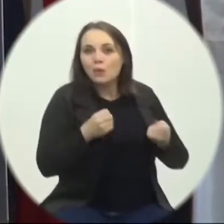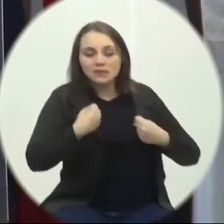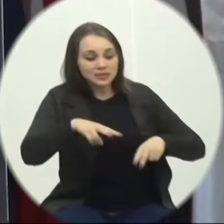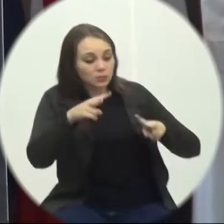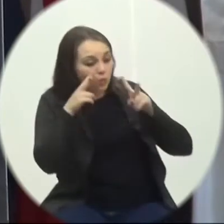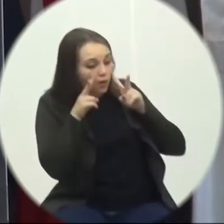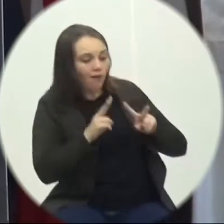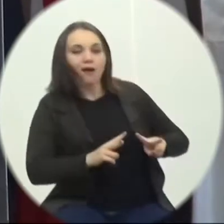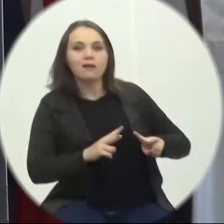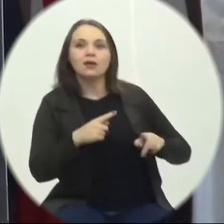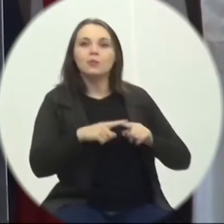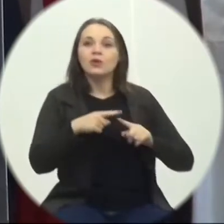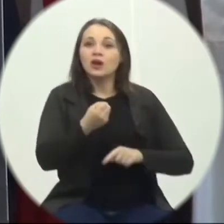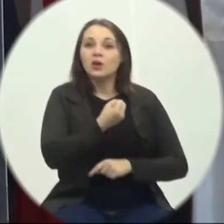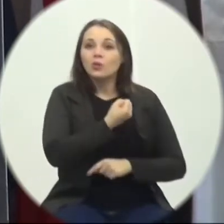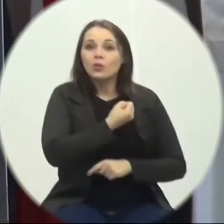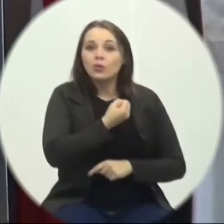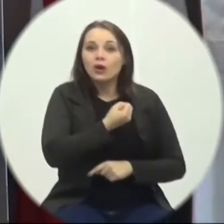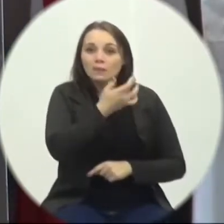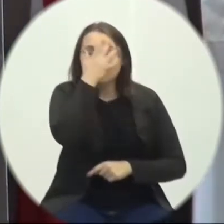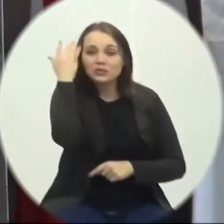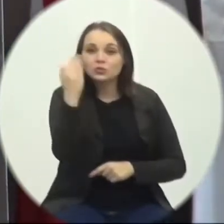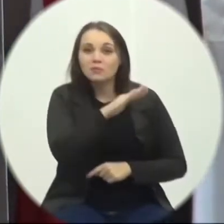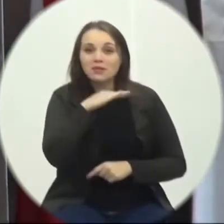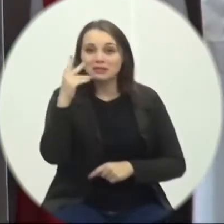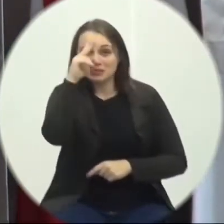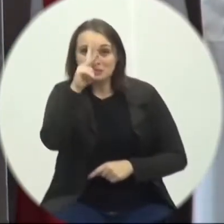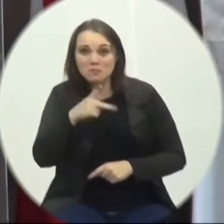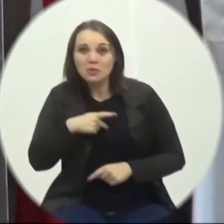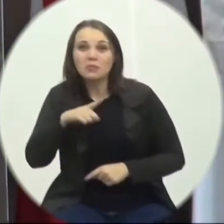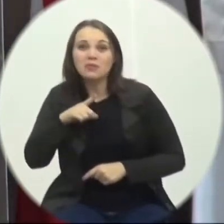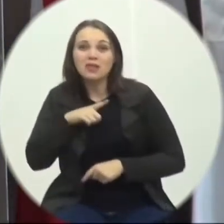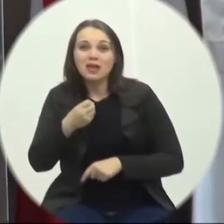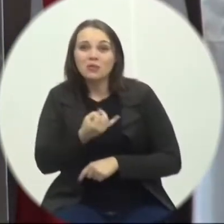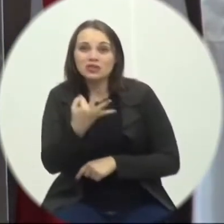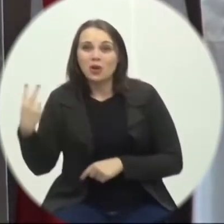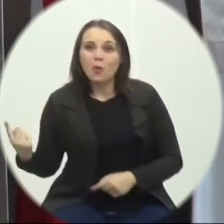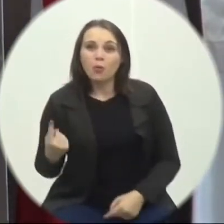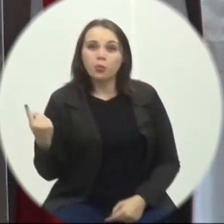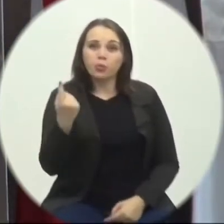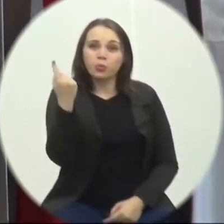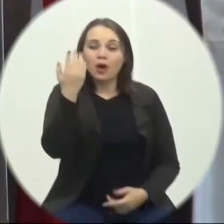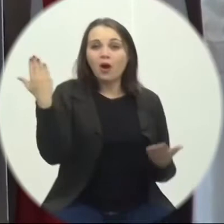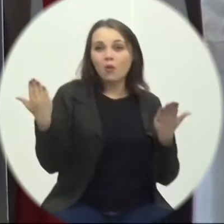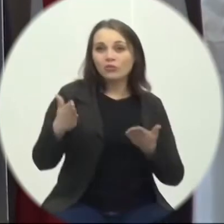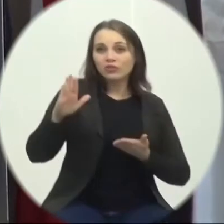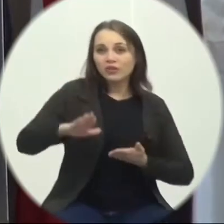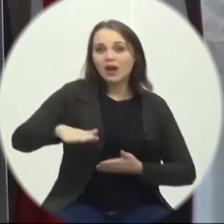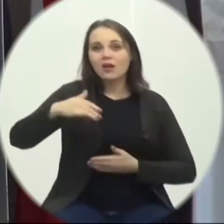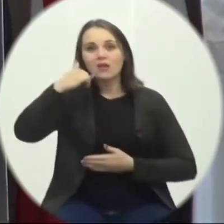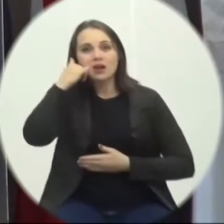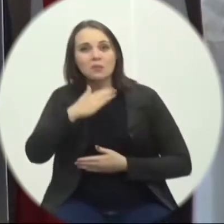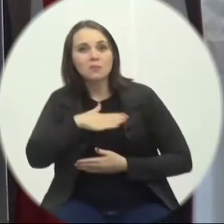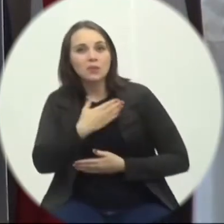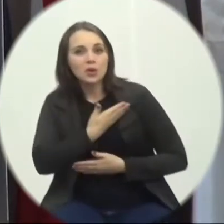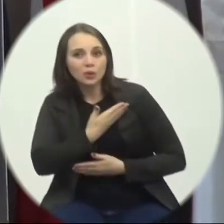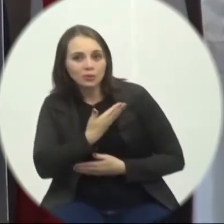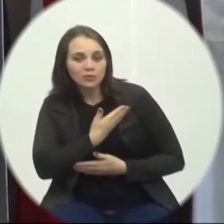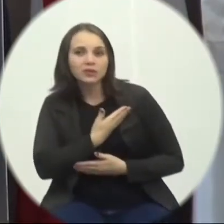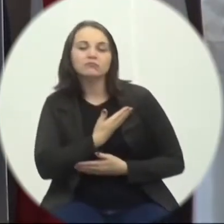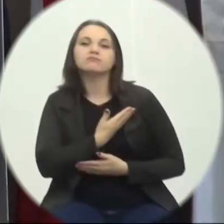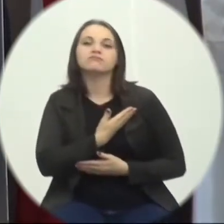de suicídios Tem subido Essa tarde Eu liguei para o meu querido amigo Almir Fernandes Da equipe Multi